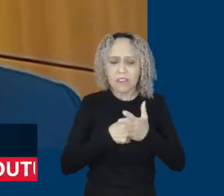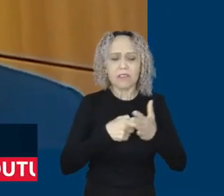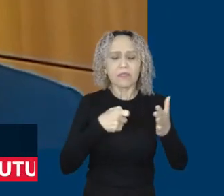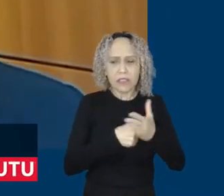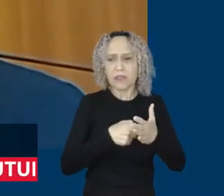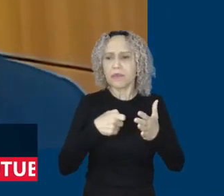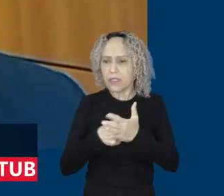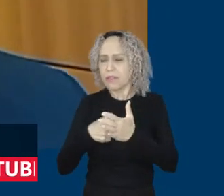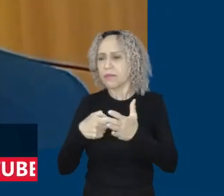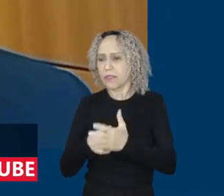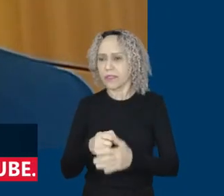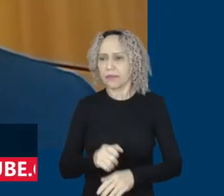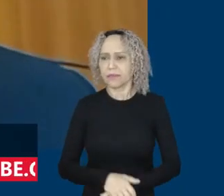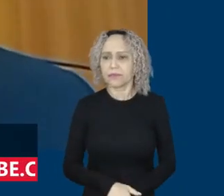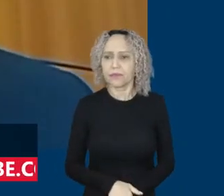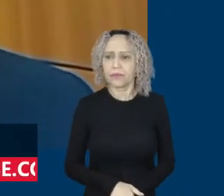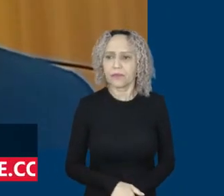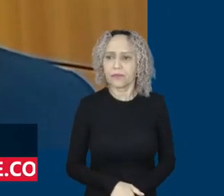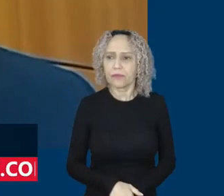no...